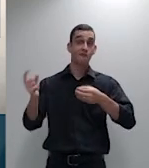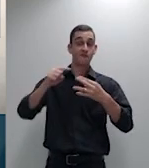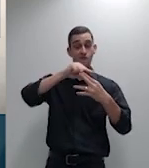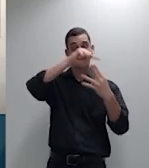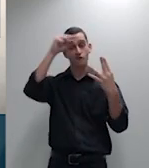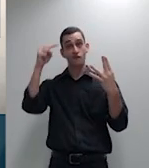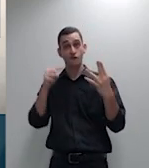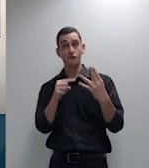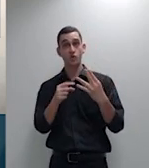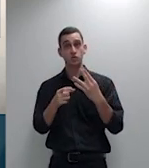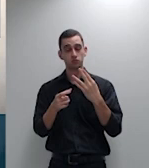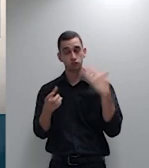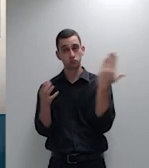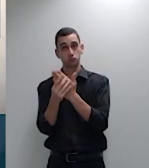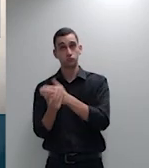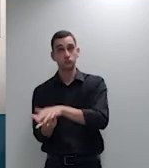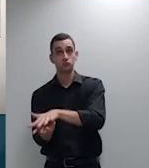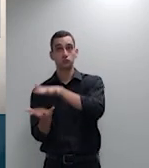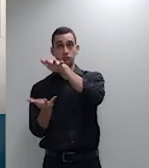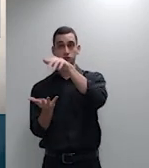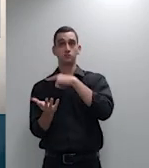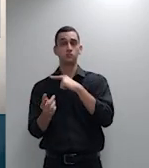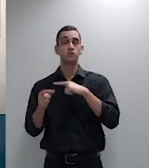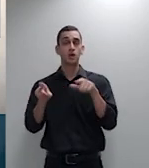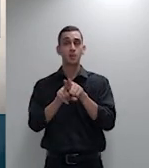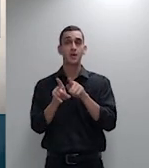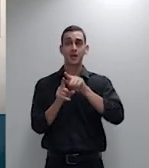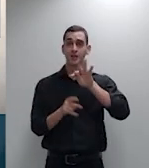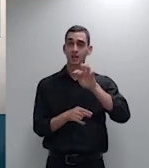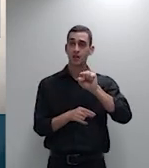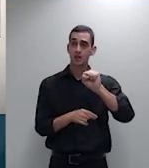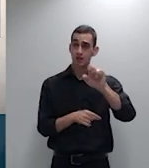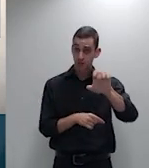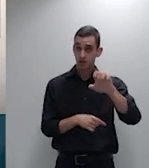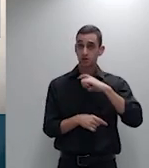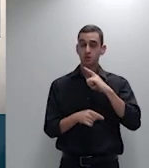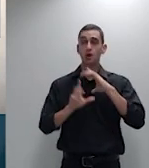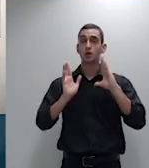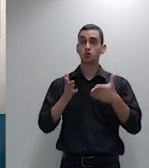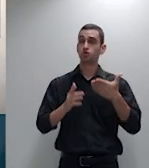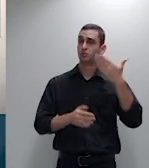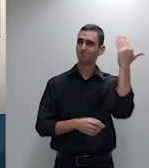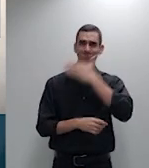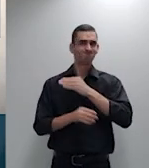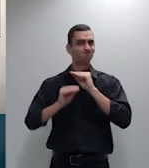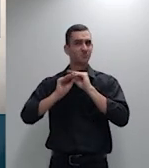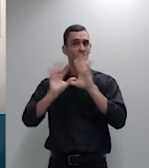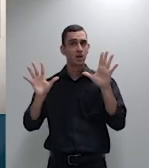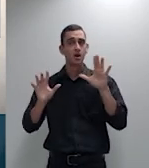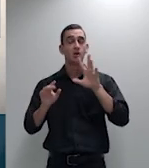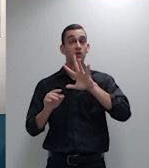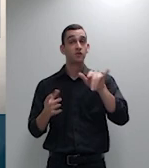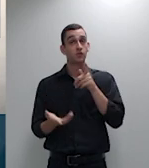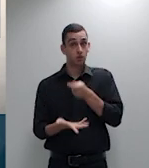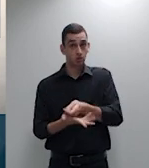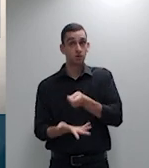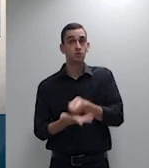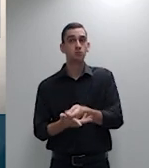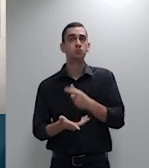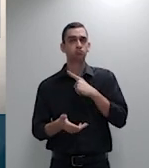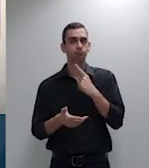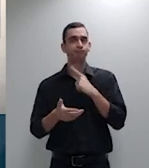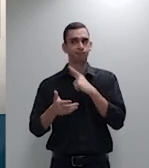fixação de tese se deixe claro que há sim uma obrigatoriedade de submissão das